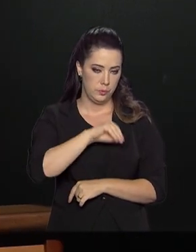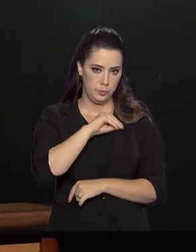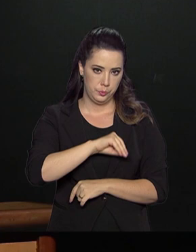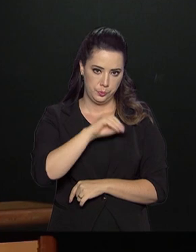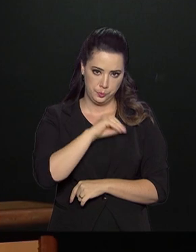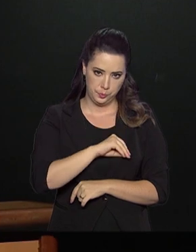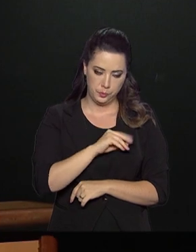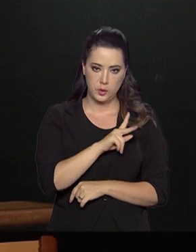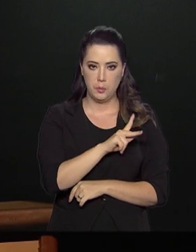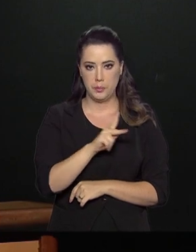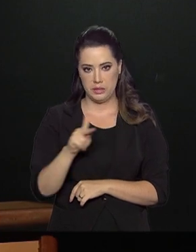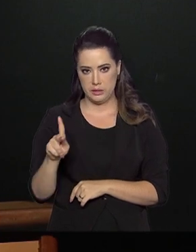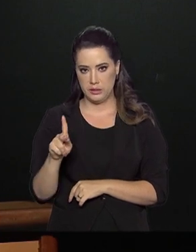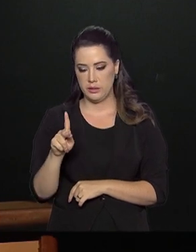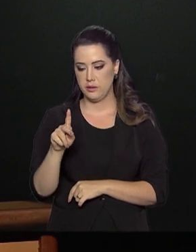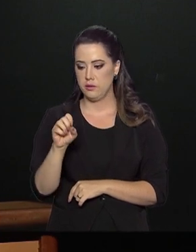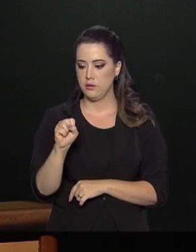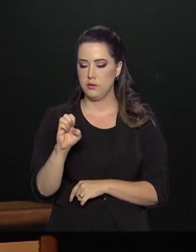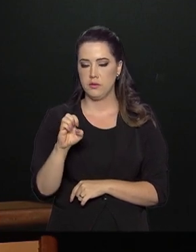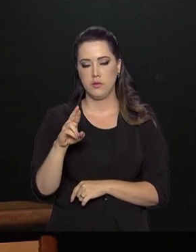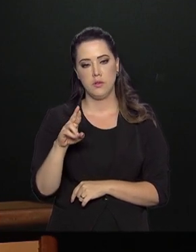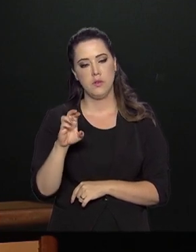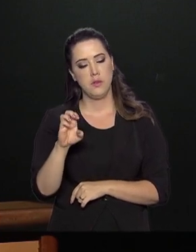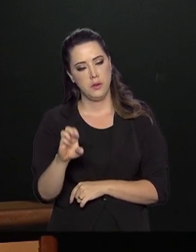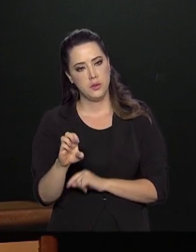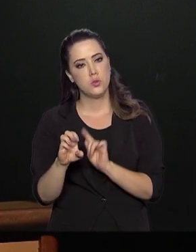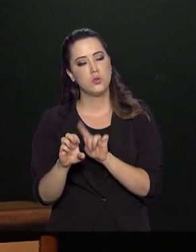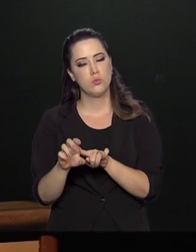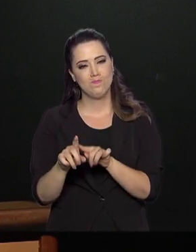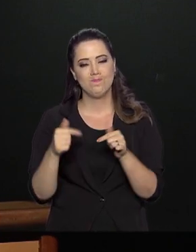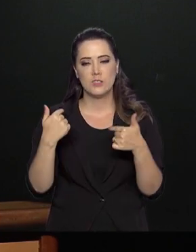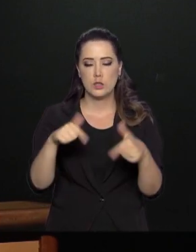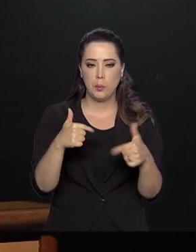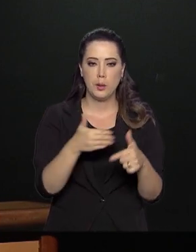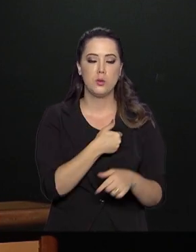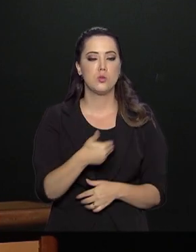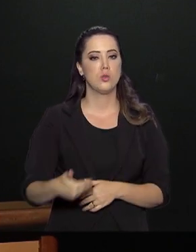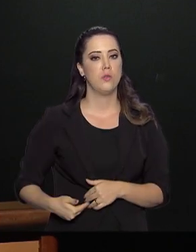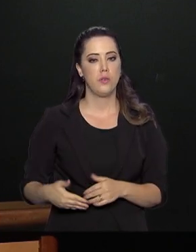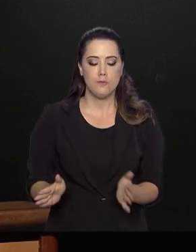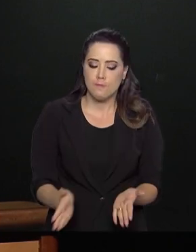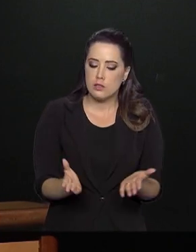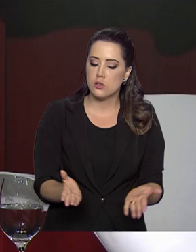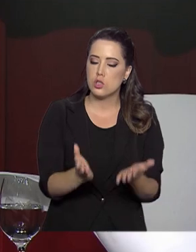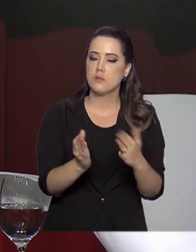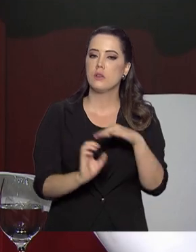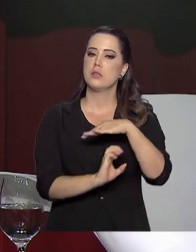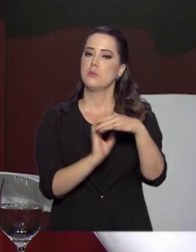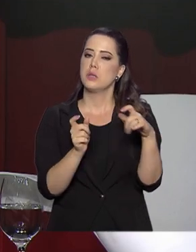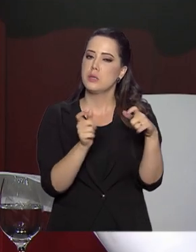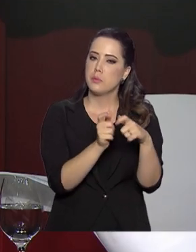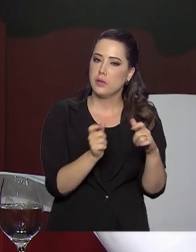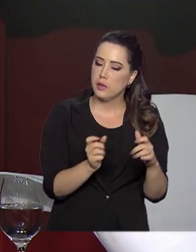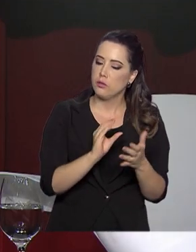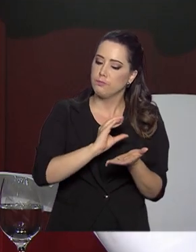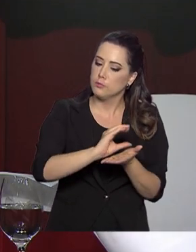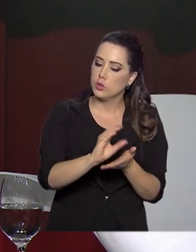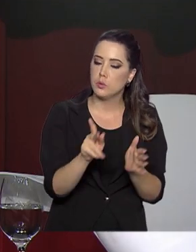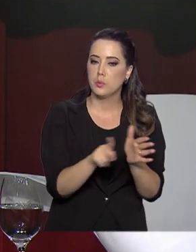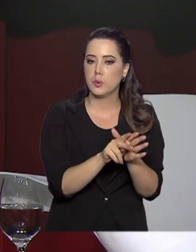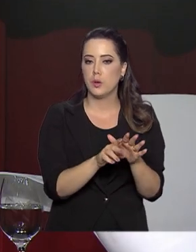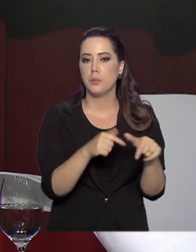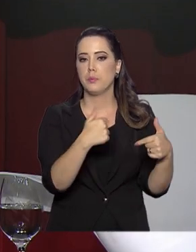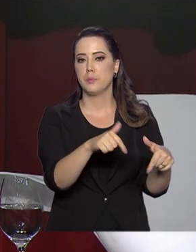o presidente nacional do SEBRAE, algumas medidas do governo podem ajudar os microempresários a investirem mais em seus